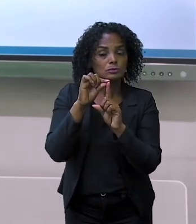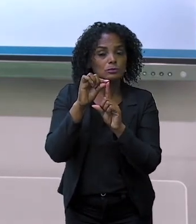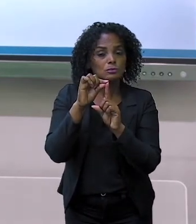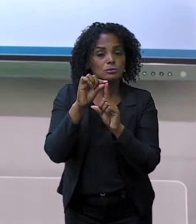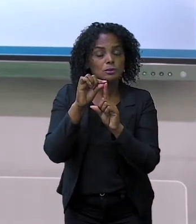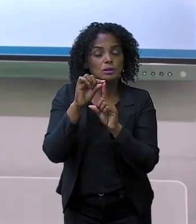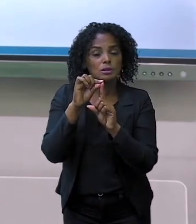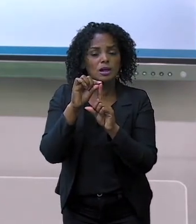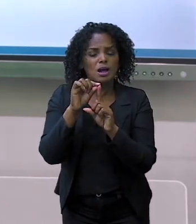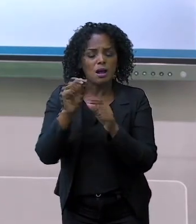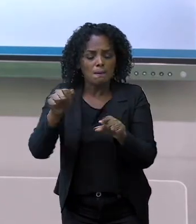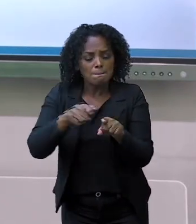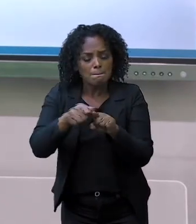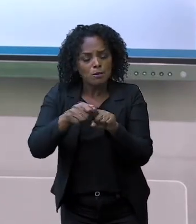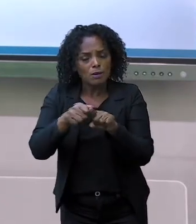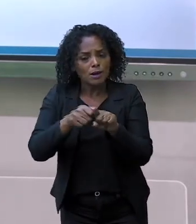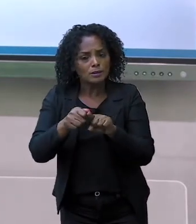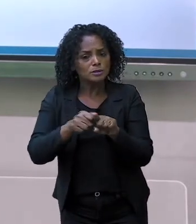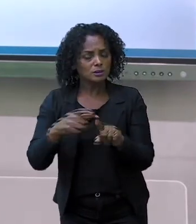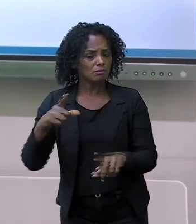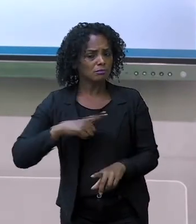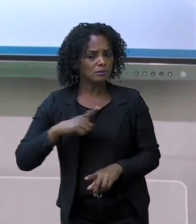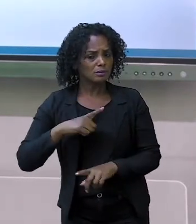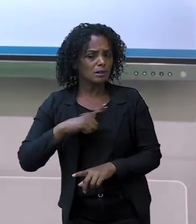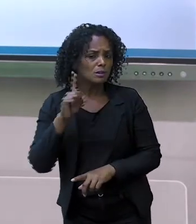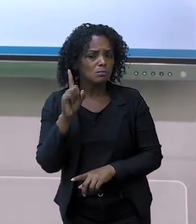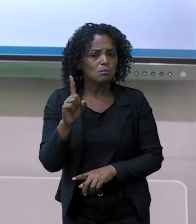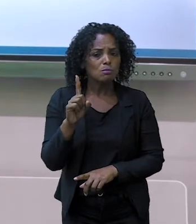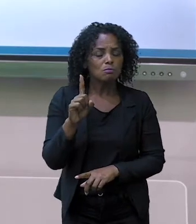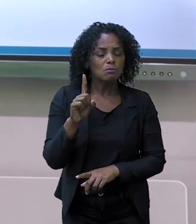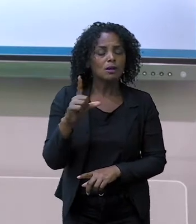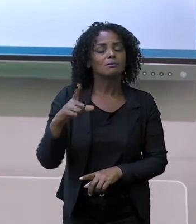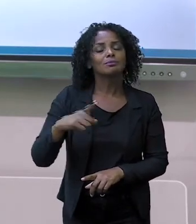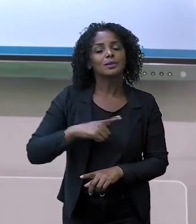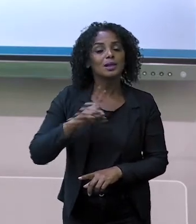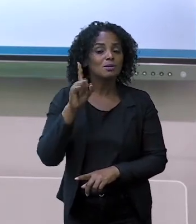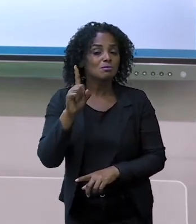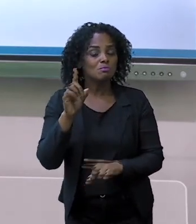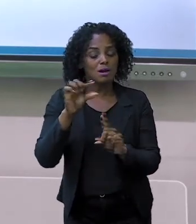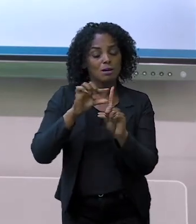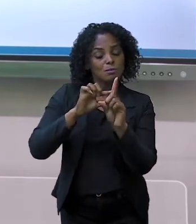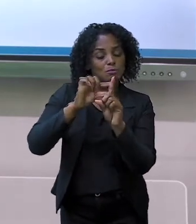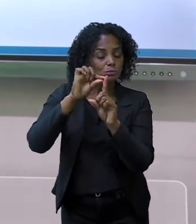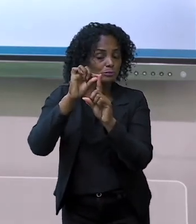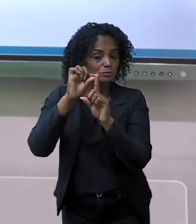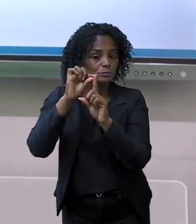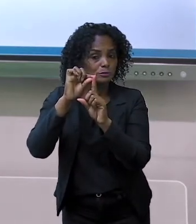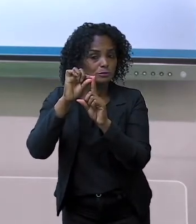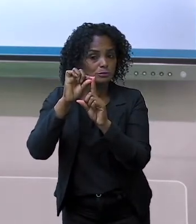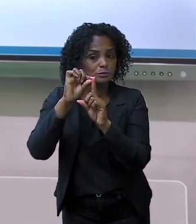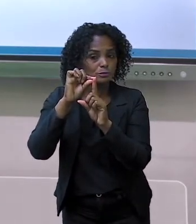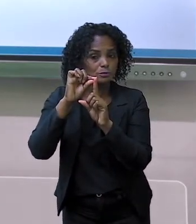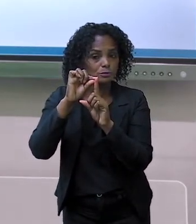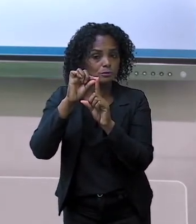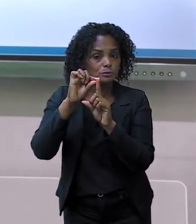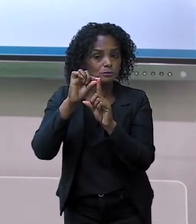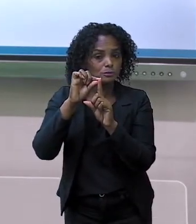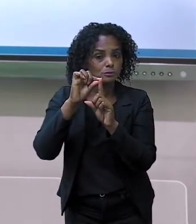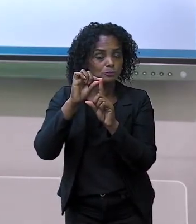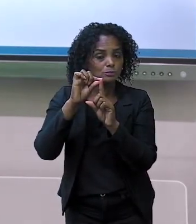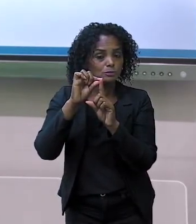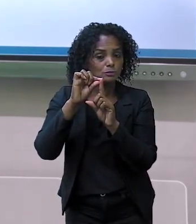uma borracha, eu tenho uma unidade de borracha, certo? E agora, a dezena.